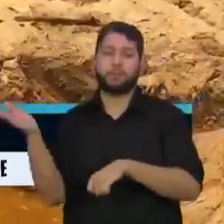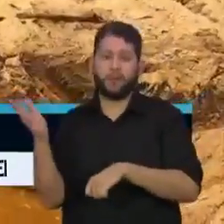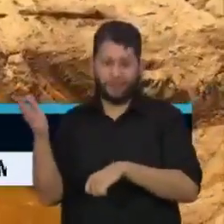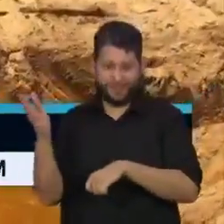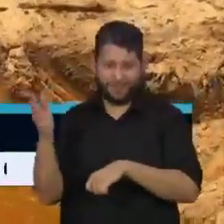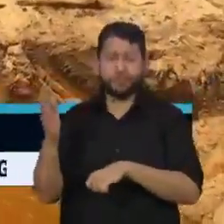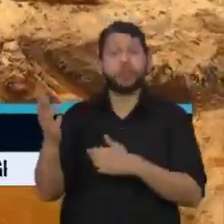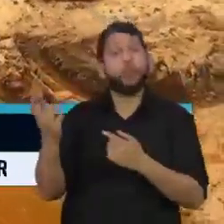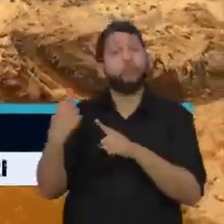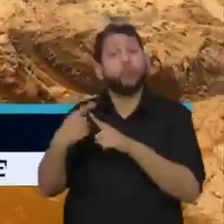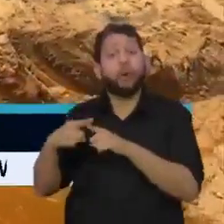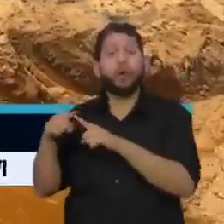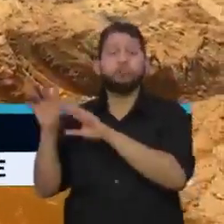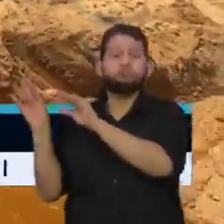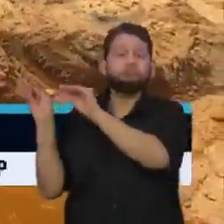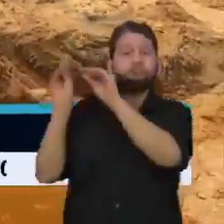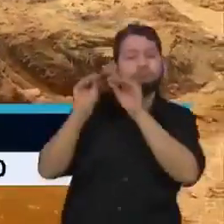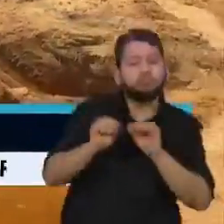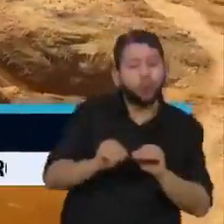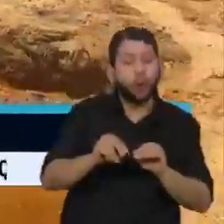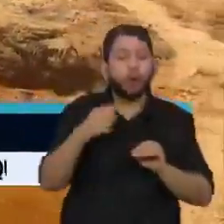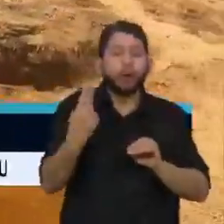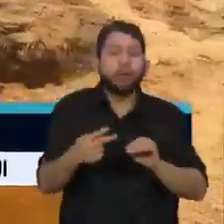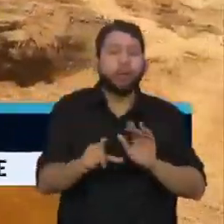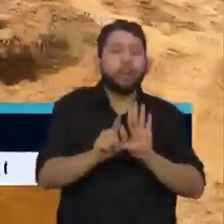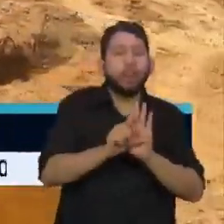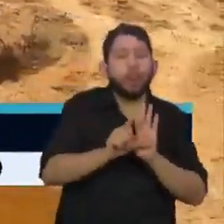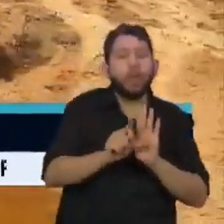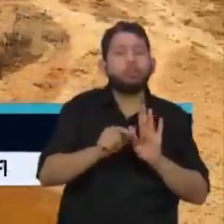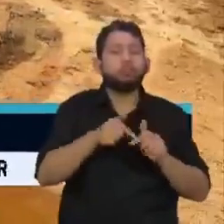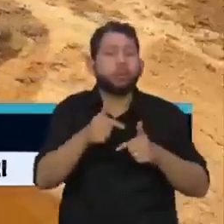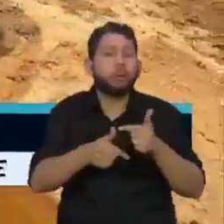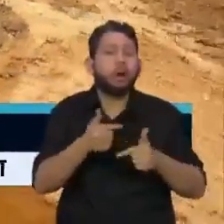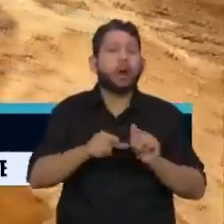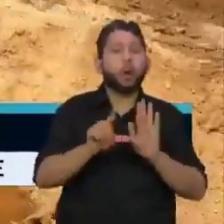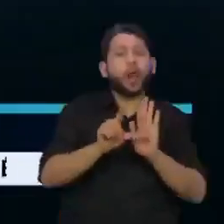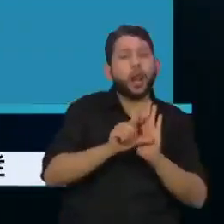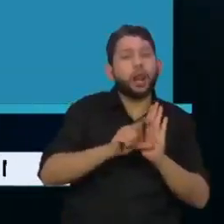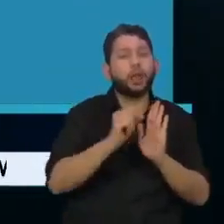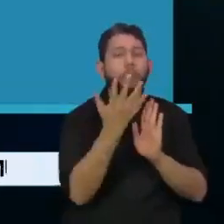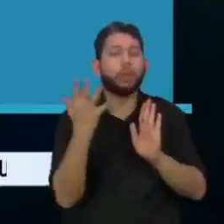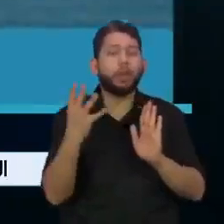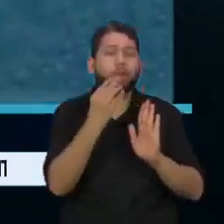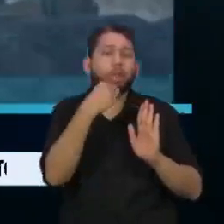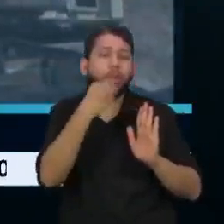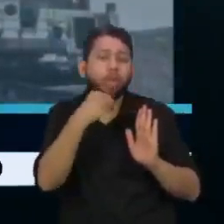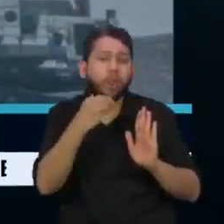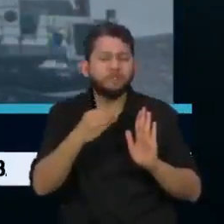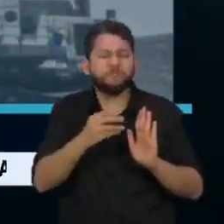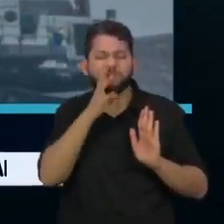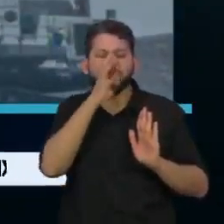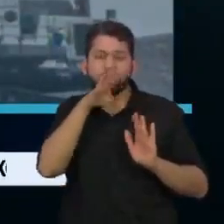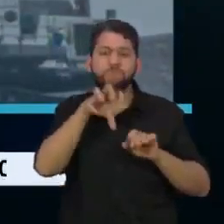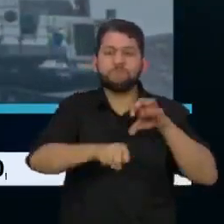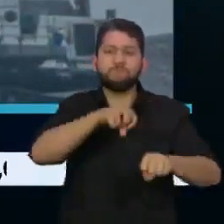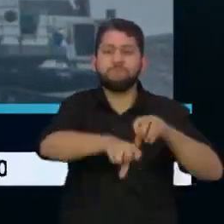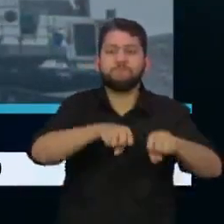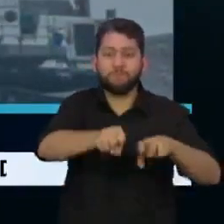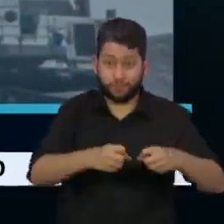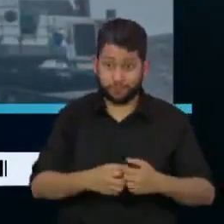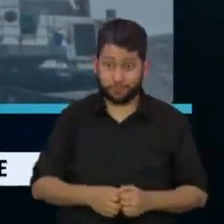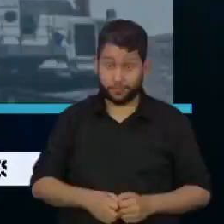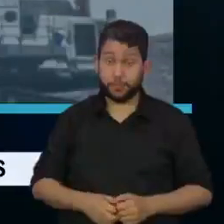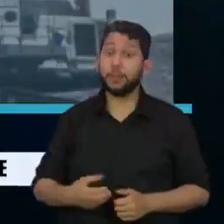instalam no país, aproveitando leis ambientais e trabalhistas bem menos rígidas. Quase a metade dos conflitos